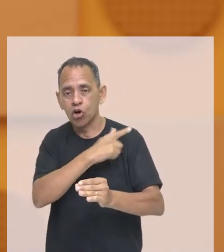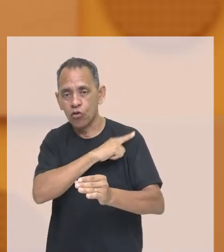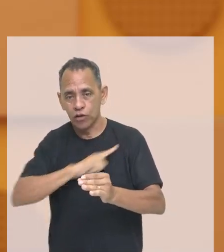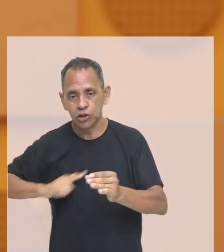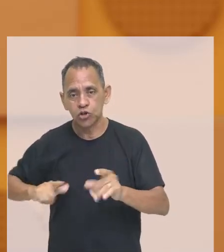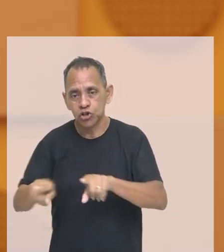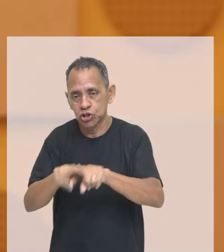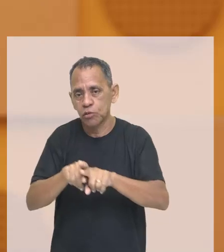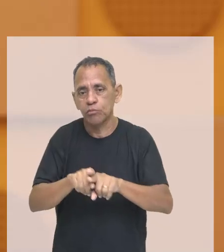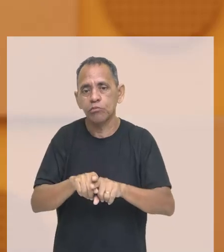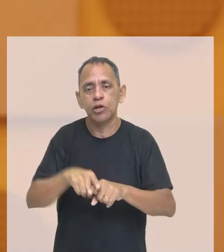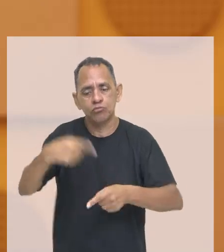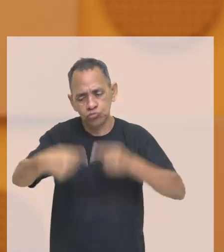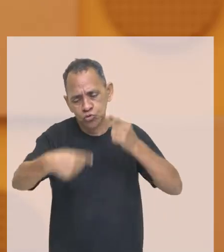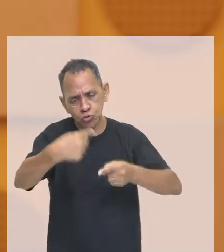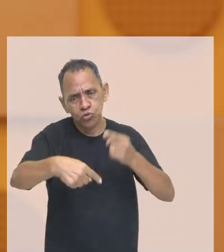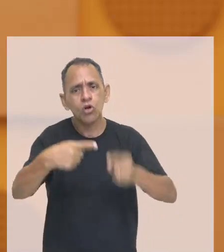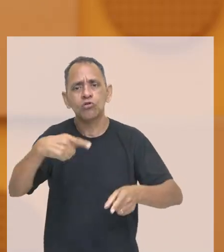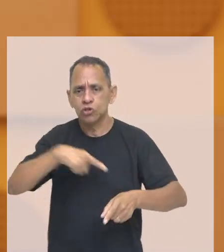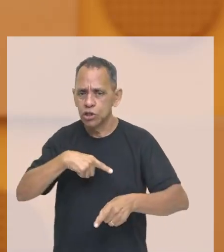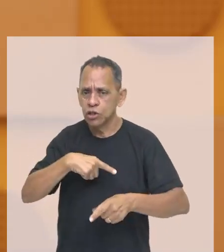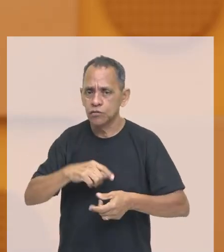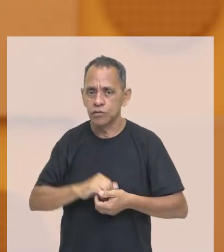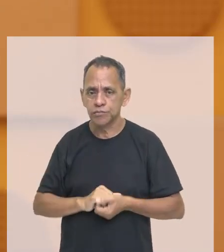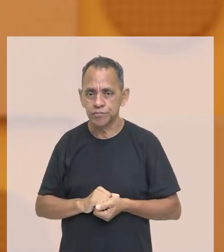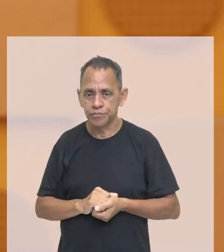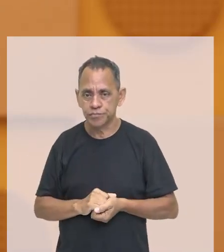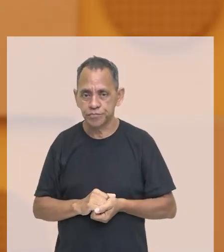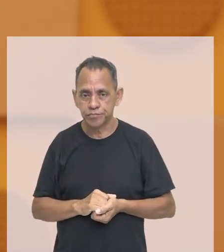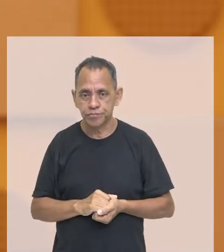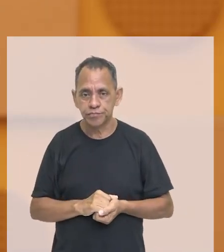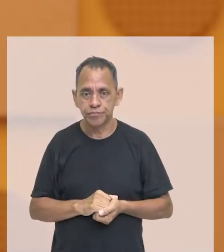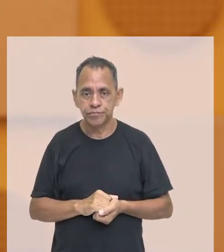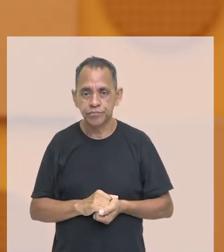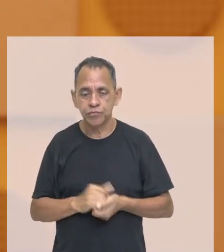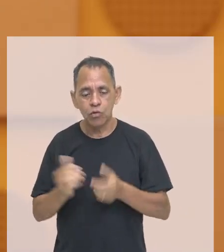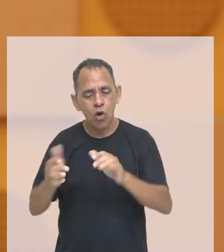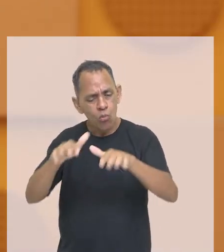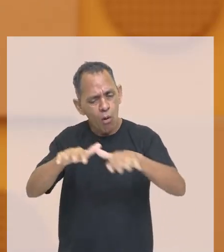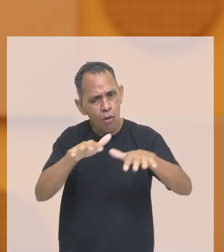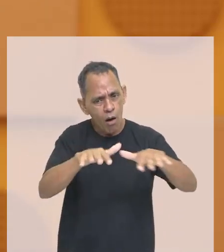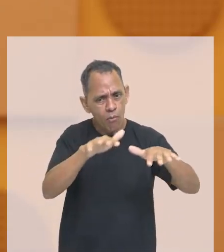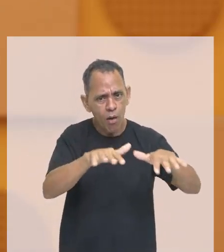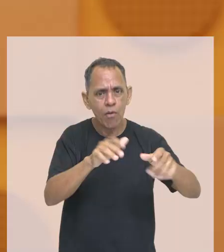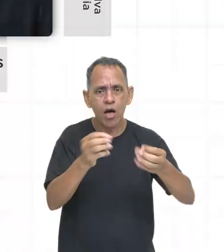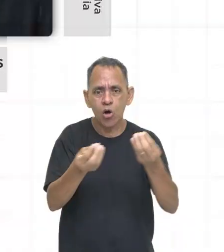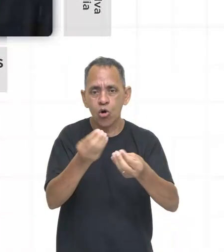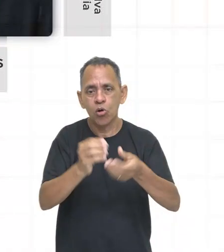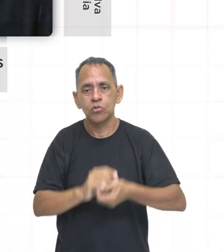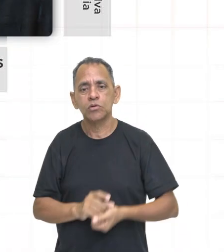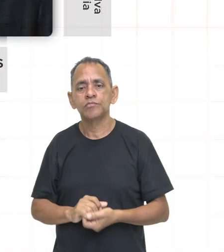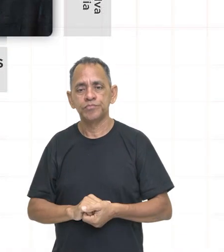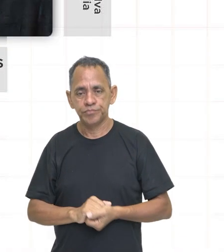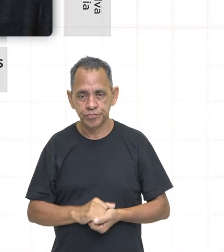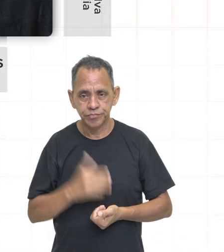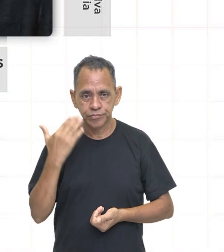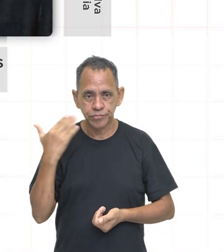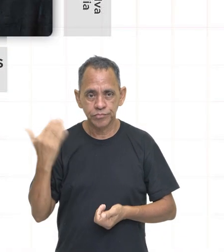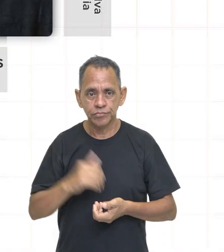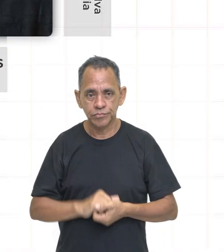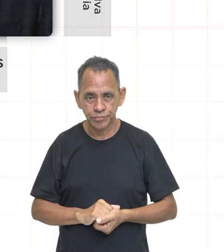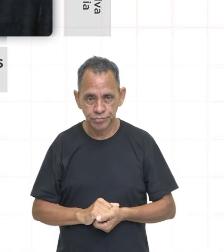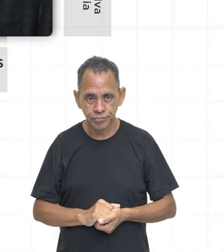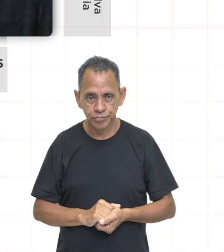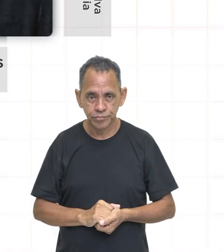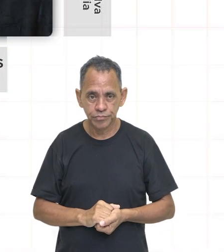se esse movimento indireta já foi, de fato, colocado em pauta naquele momento. Vamos ao texto. Os comícios